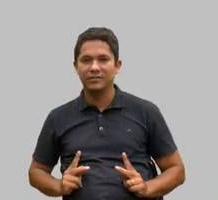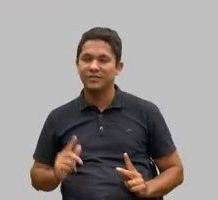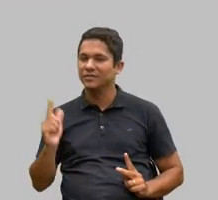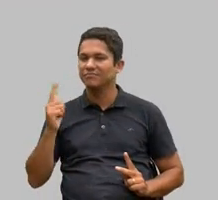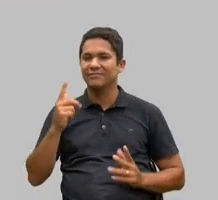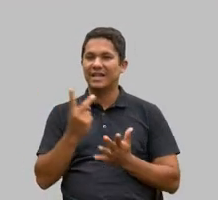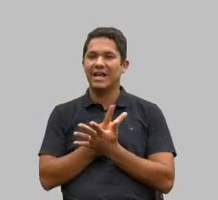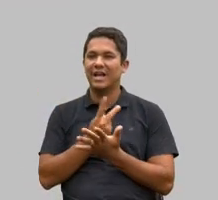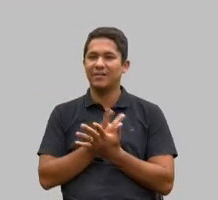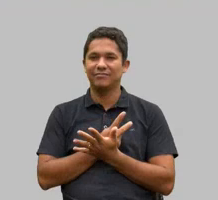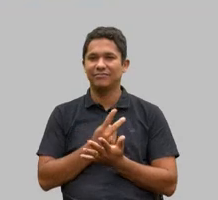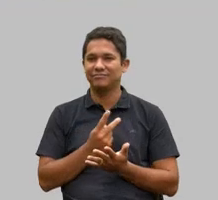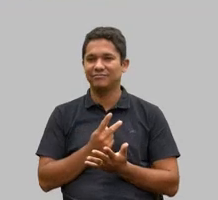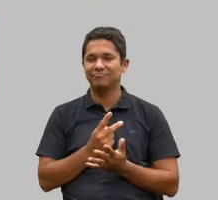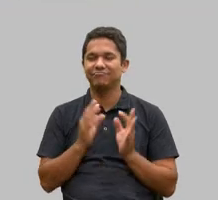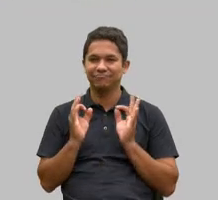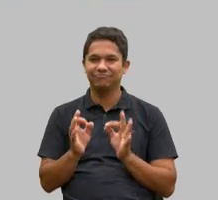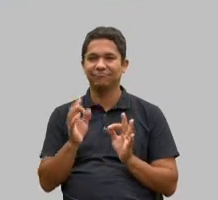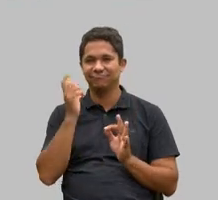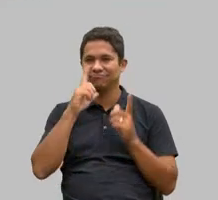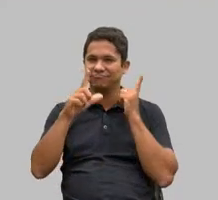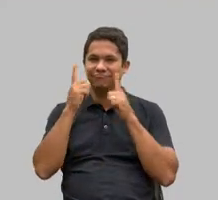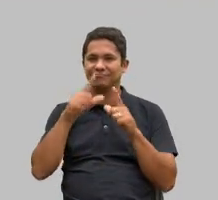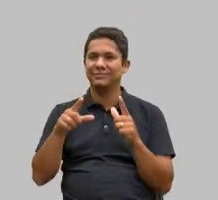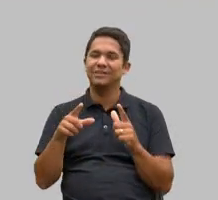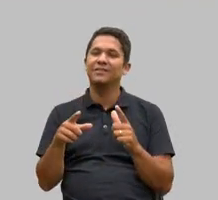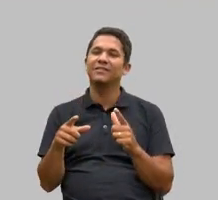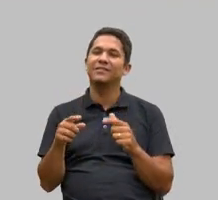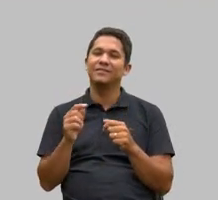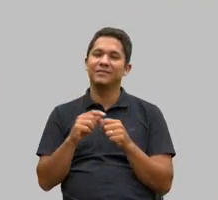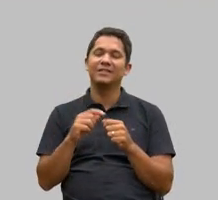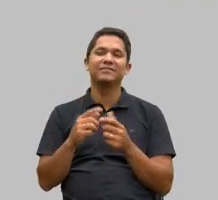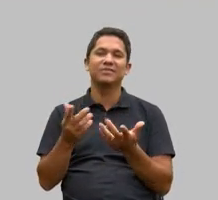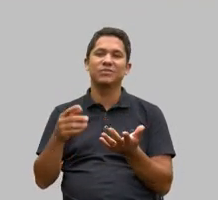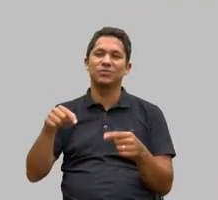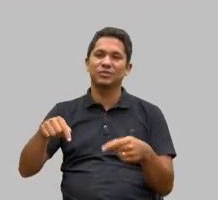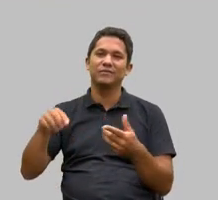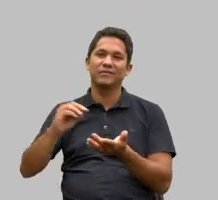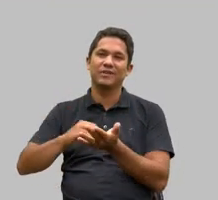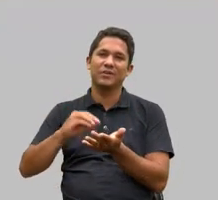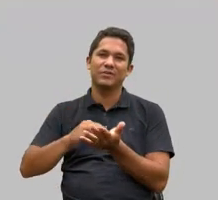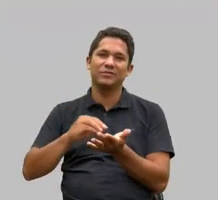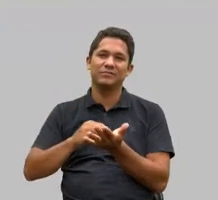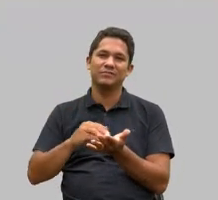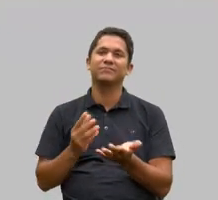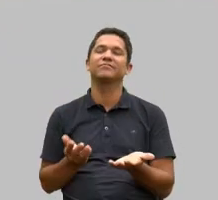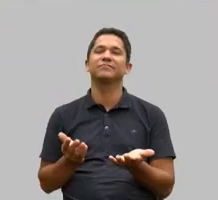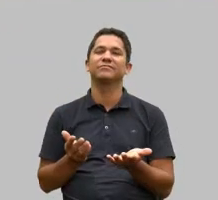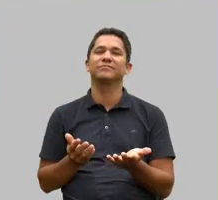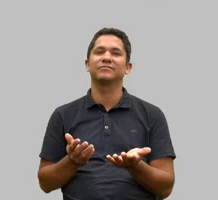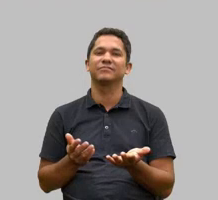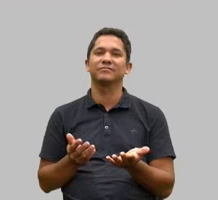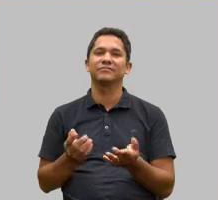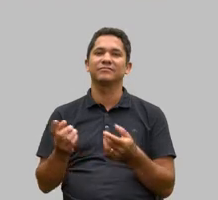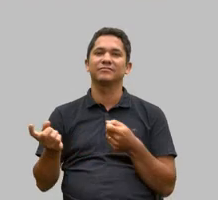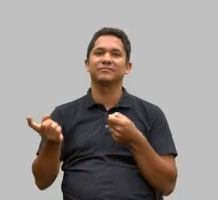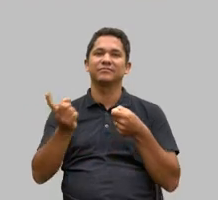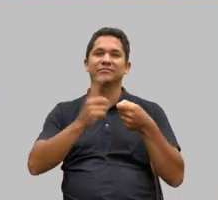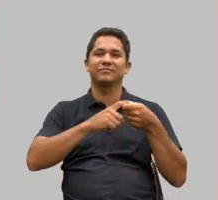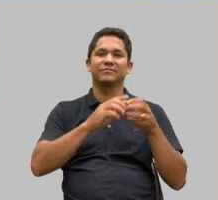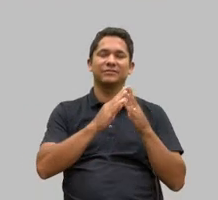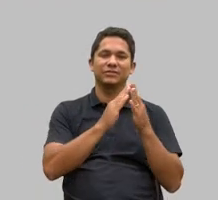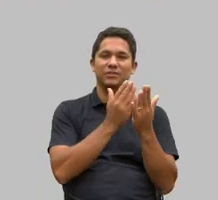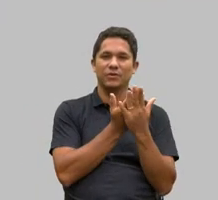é isso que está nos fazendo falta deputado voltar a escola